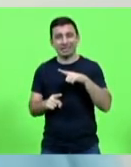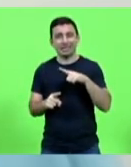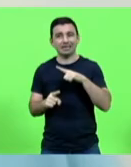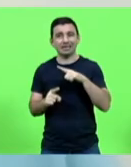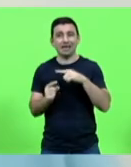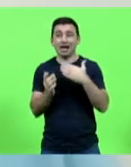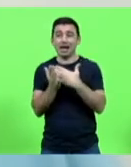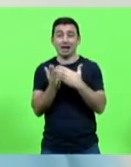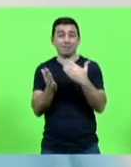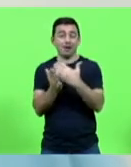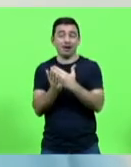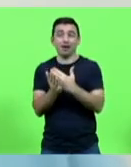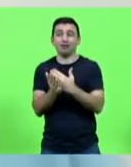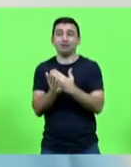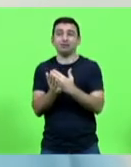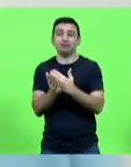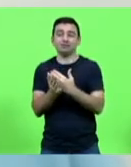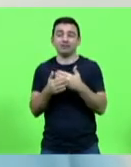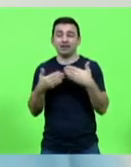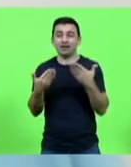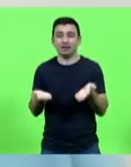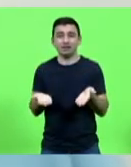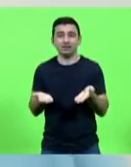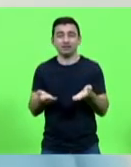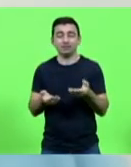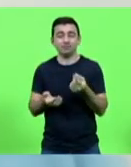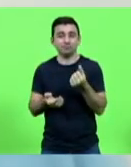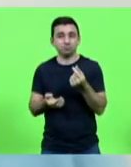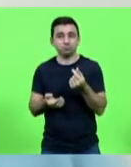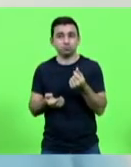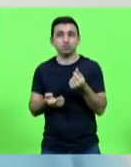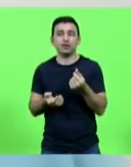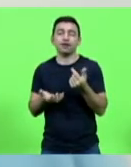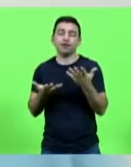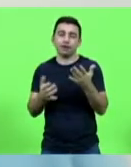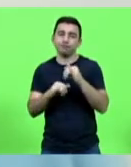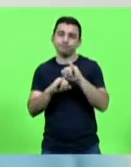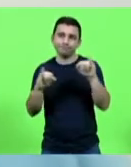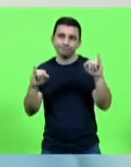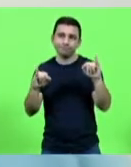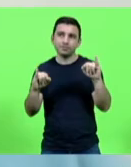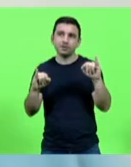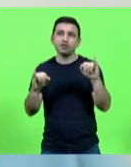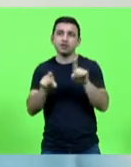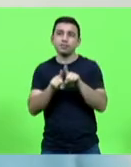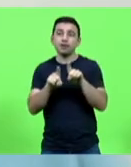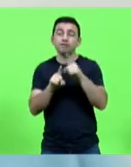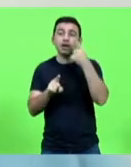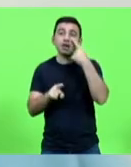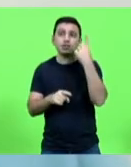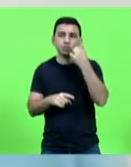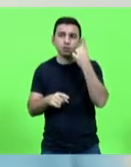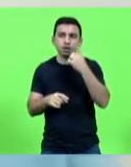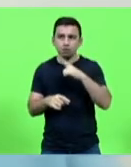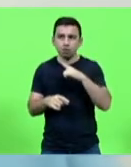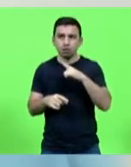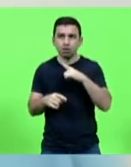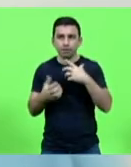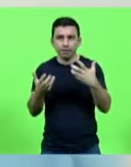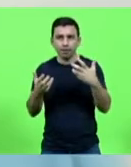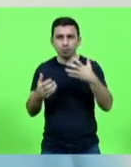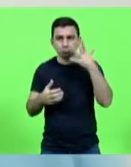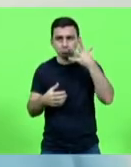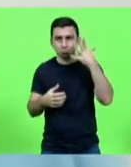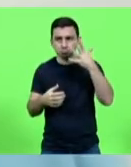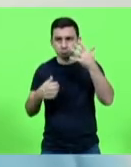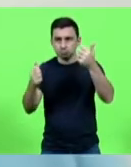Eu só gostaria de deixar essa informação aqui, e também ver se tem algum deputado ou deputada que gostaria de se manifestar